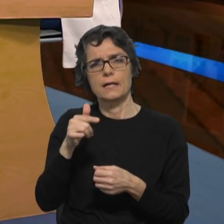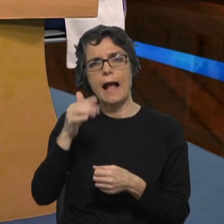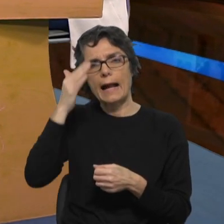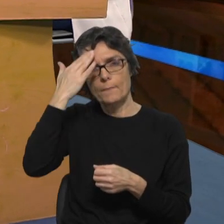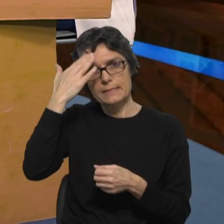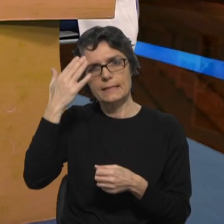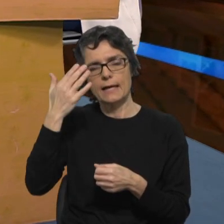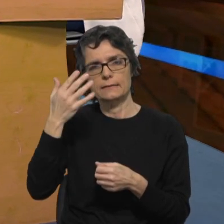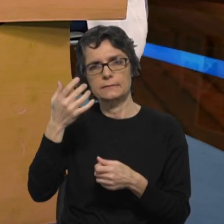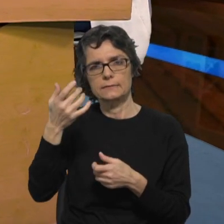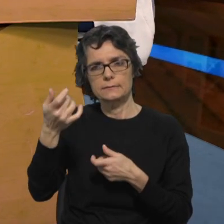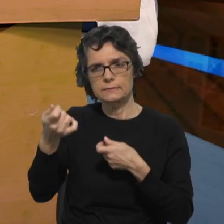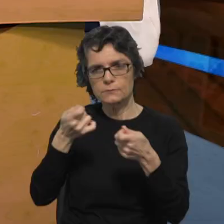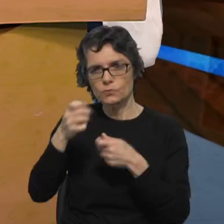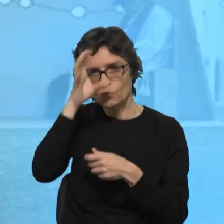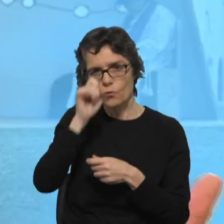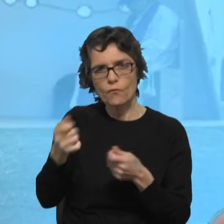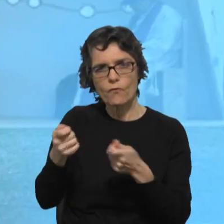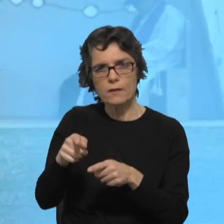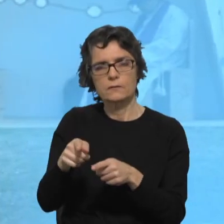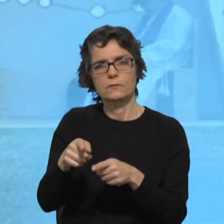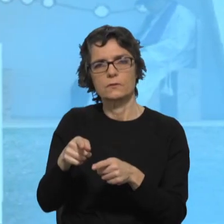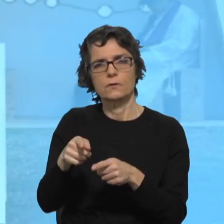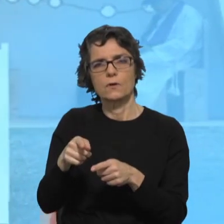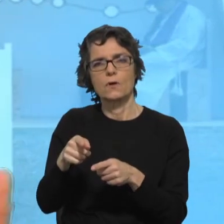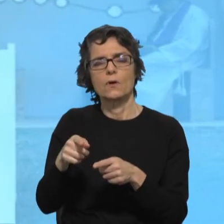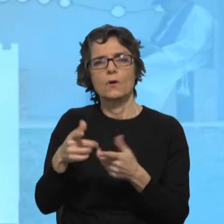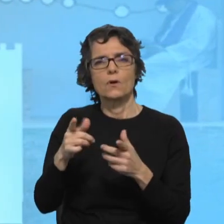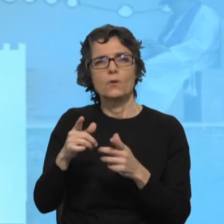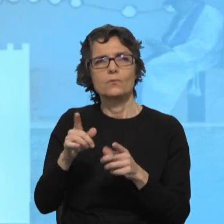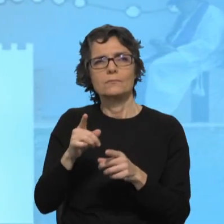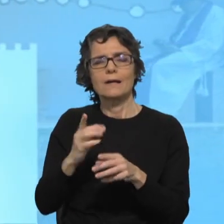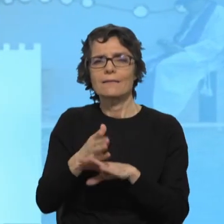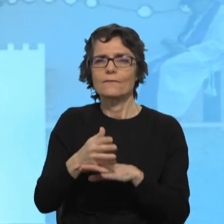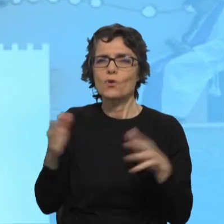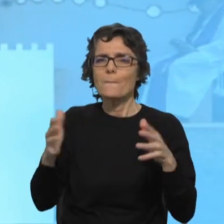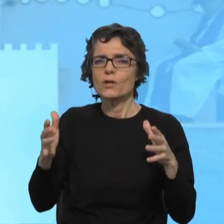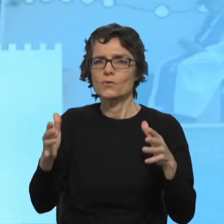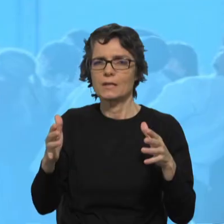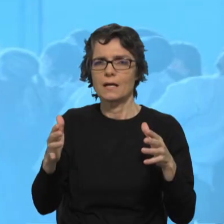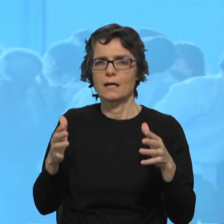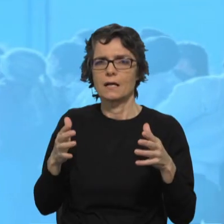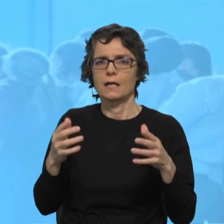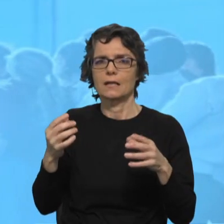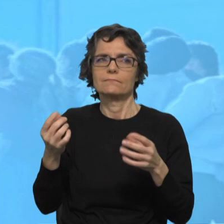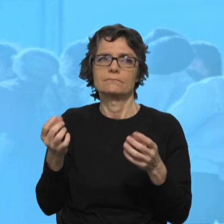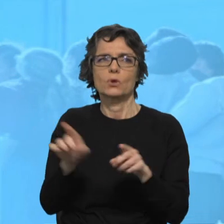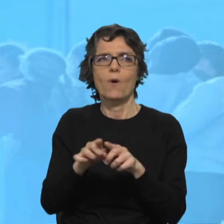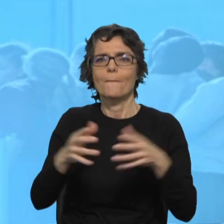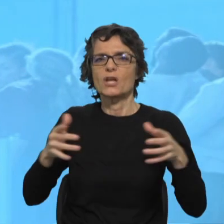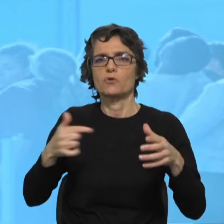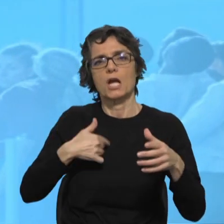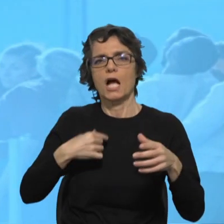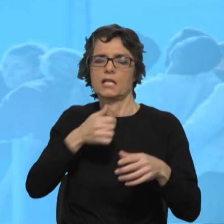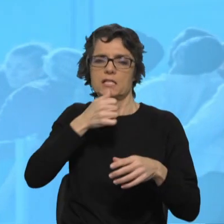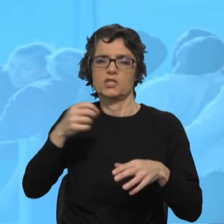governar, de fazer governo, mais do que tendo uma maioria que domina, ter a capacidade de alugar com todos? Nós já tivemos governos